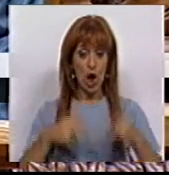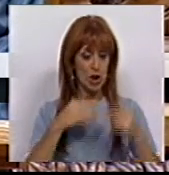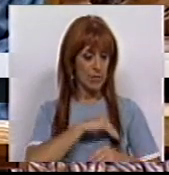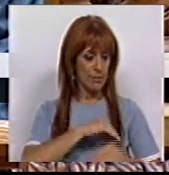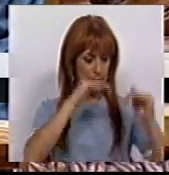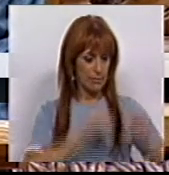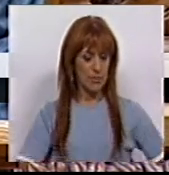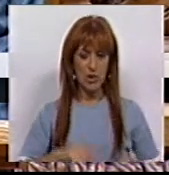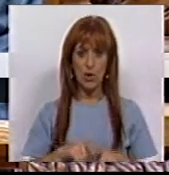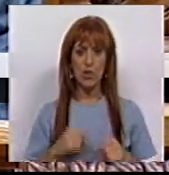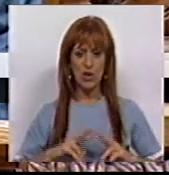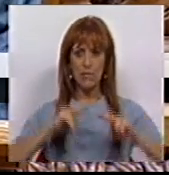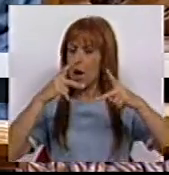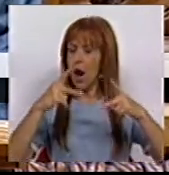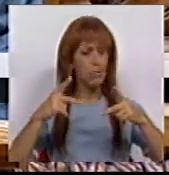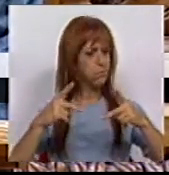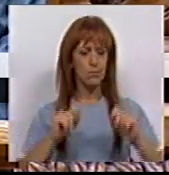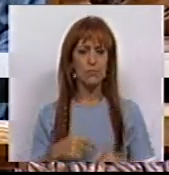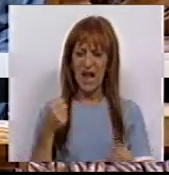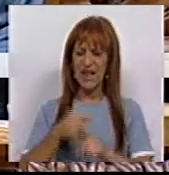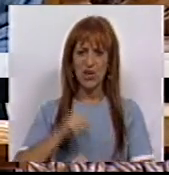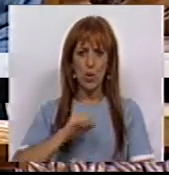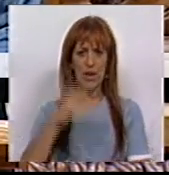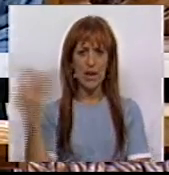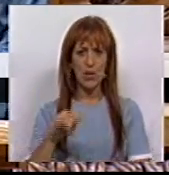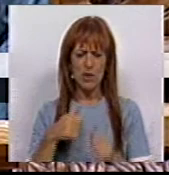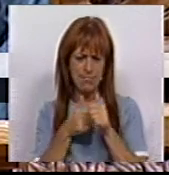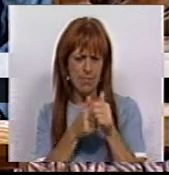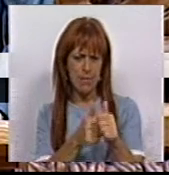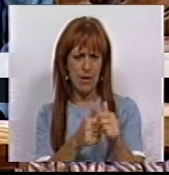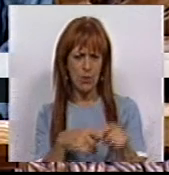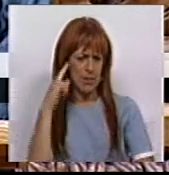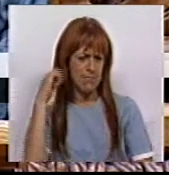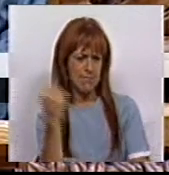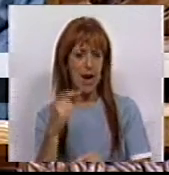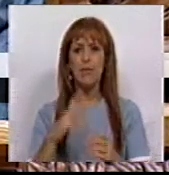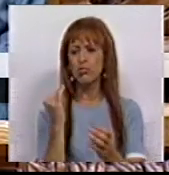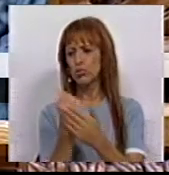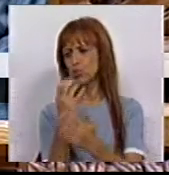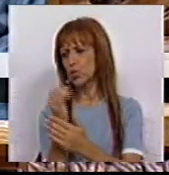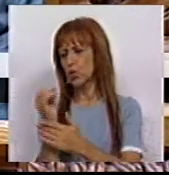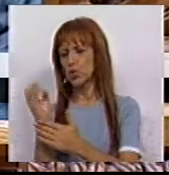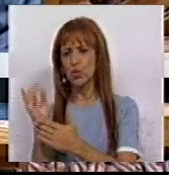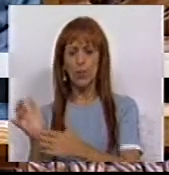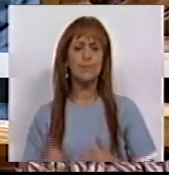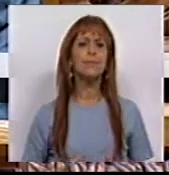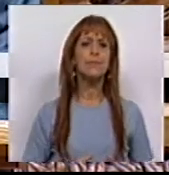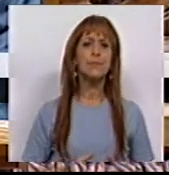salariais, congelamentos de carreiras, ataques aos direitos, perseguições e represálias, etc, etc, etc.